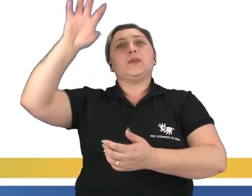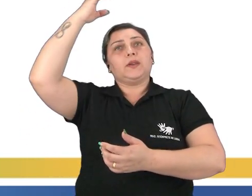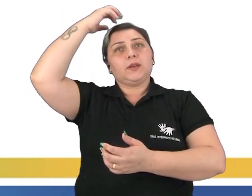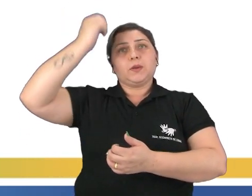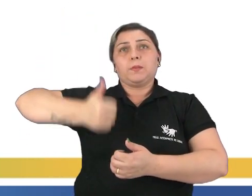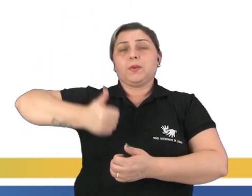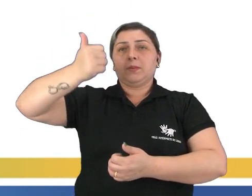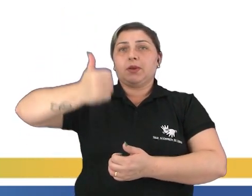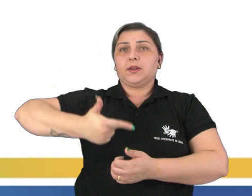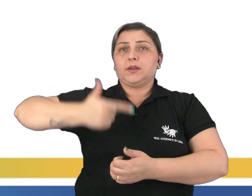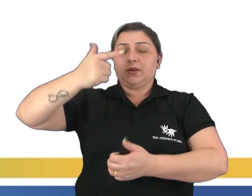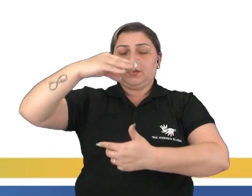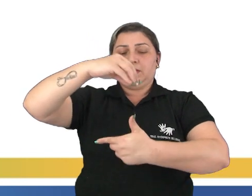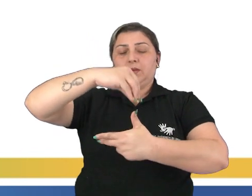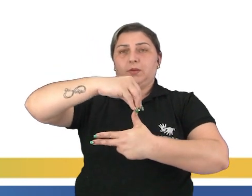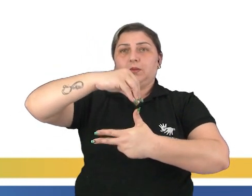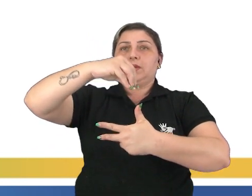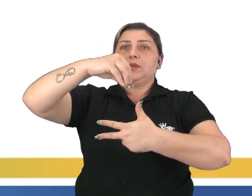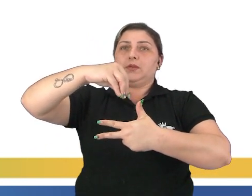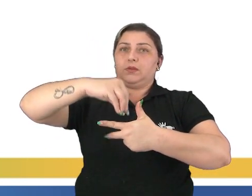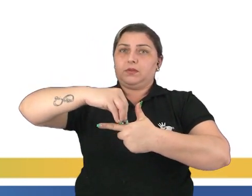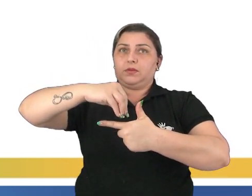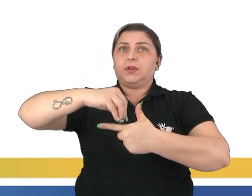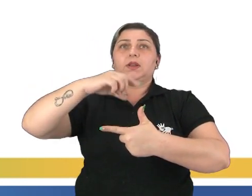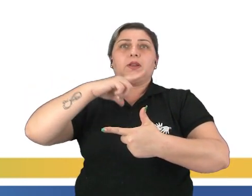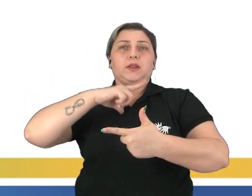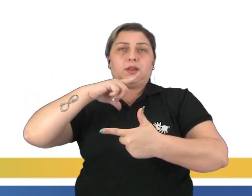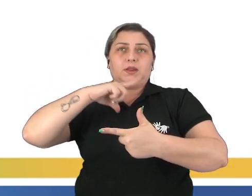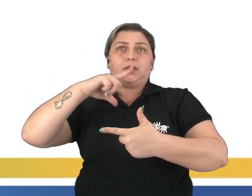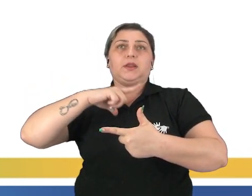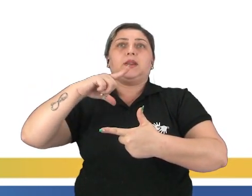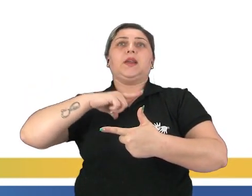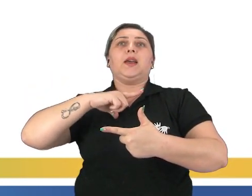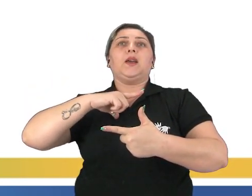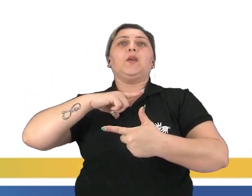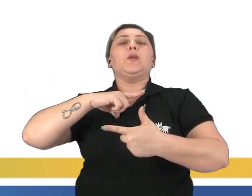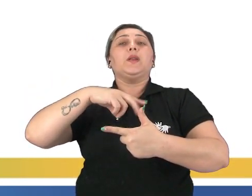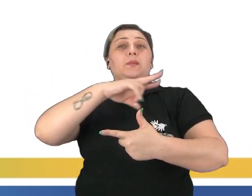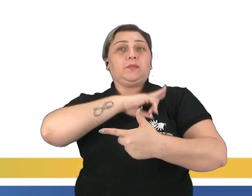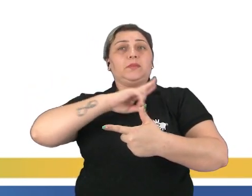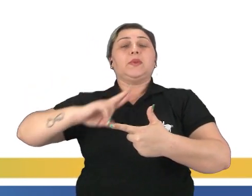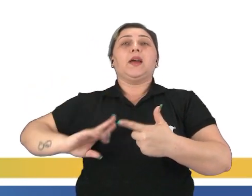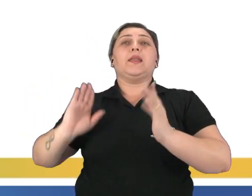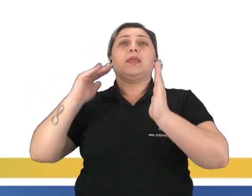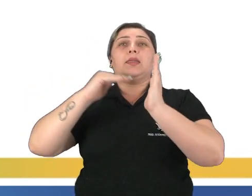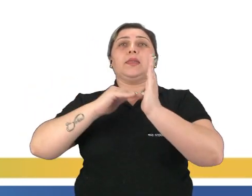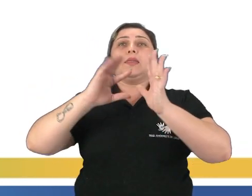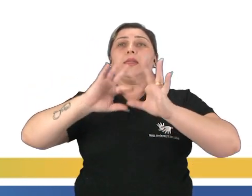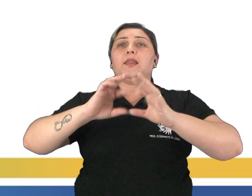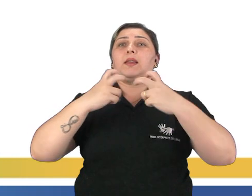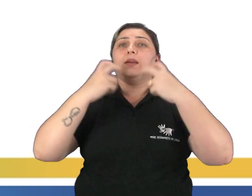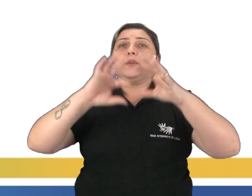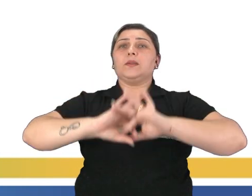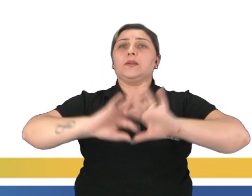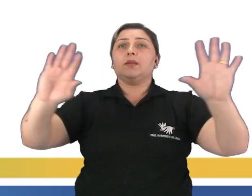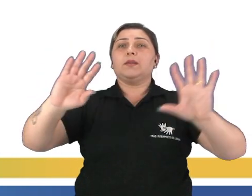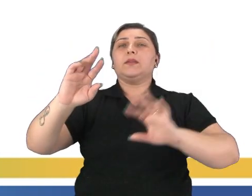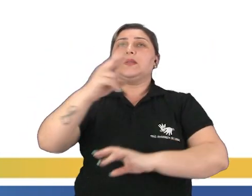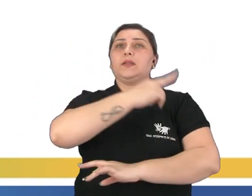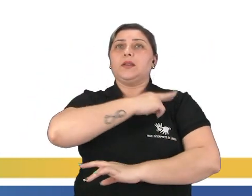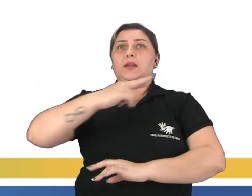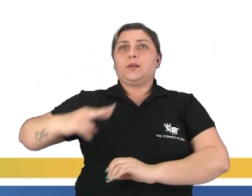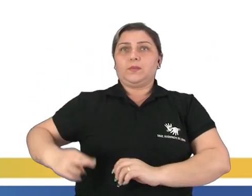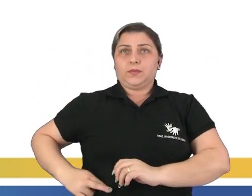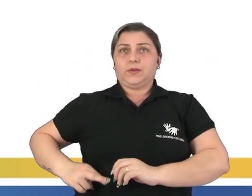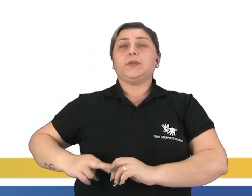tanto o primeiro quanto o segundo reinado. Entre eles, a gente tem o período da regência e vai até a proclamação da nossa república.